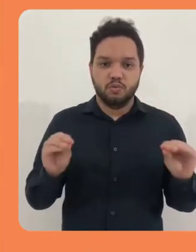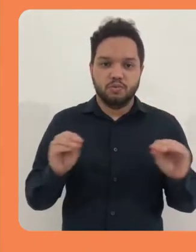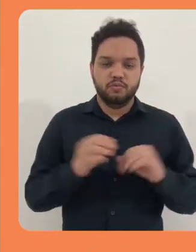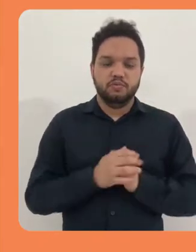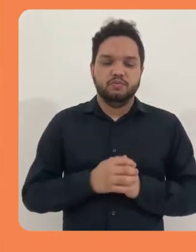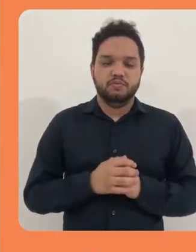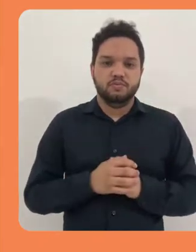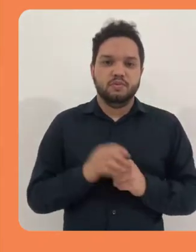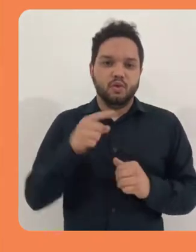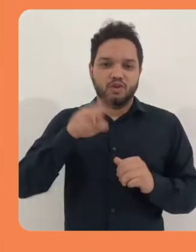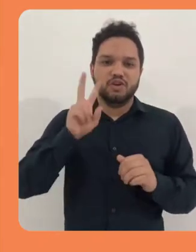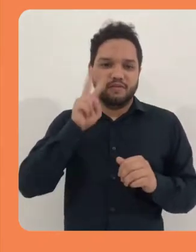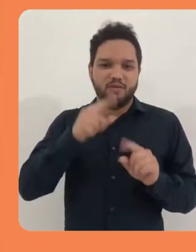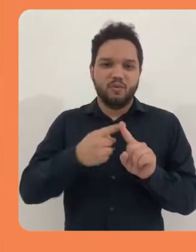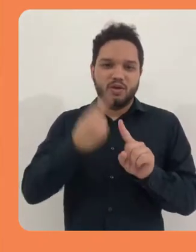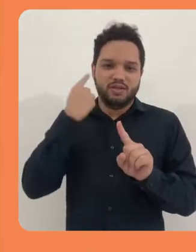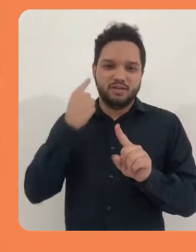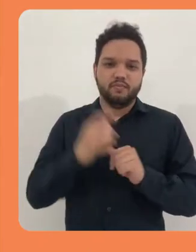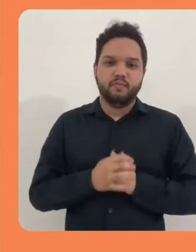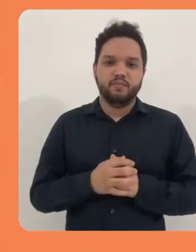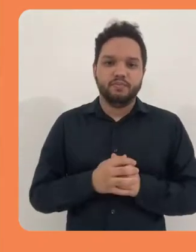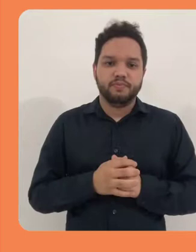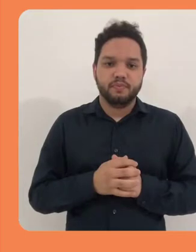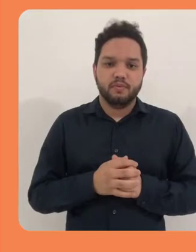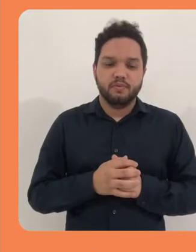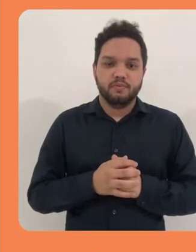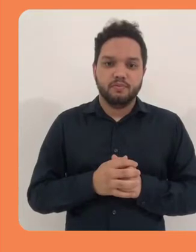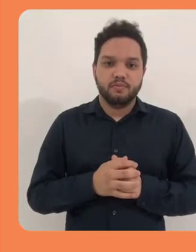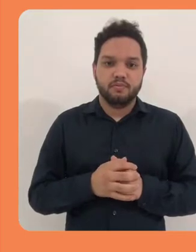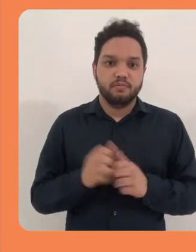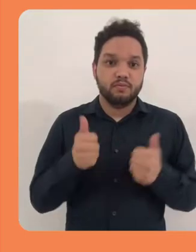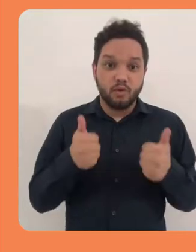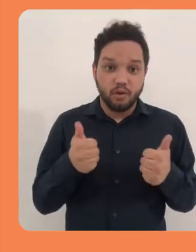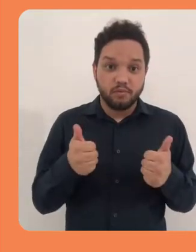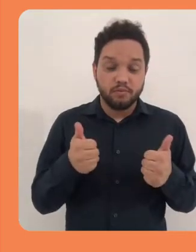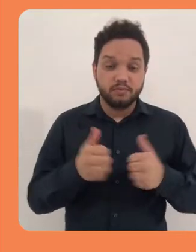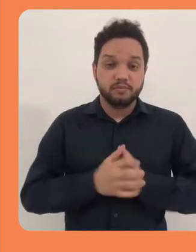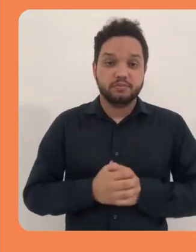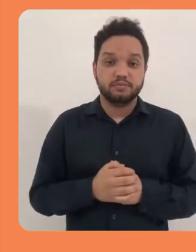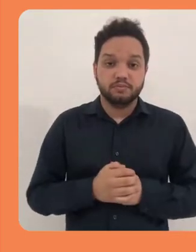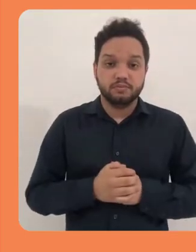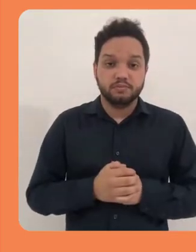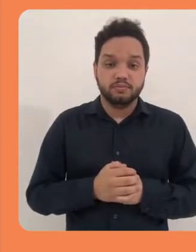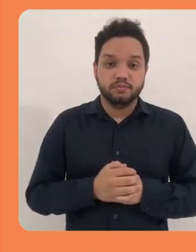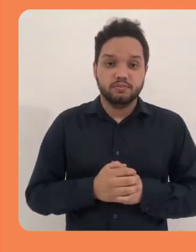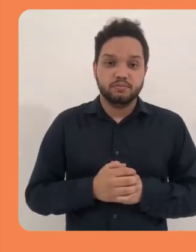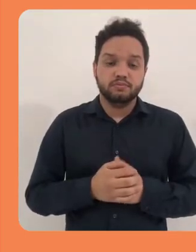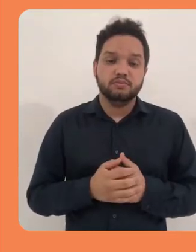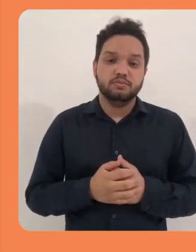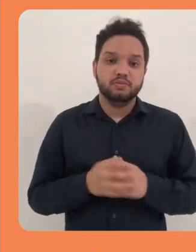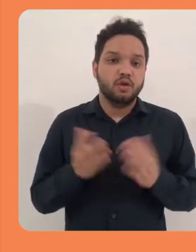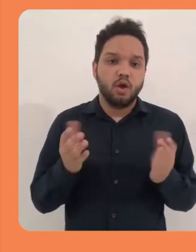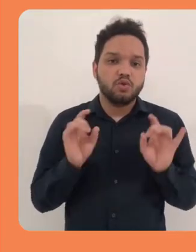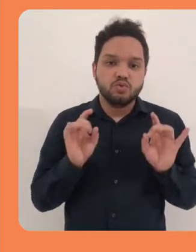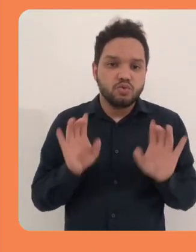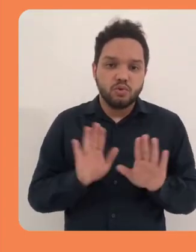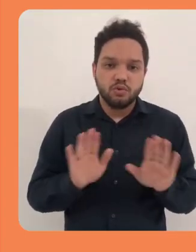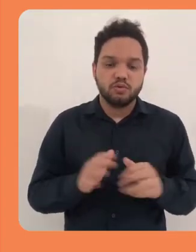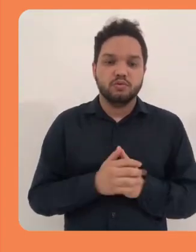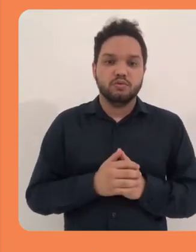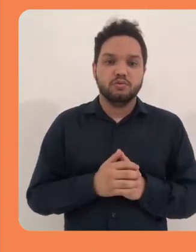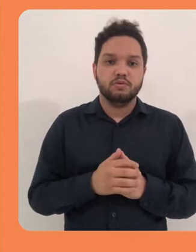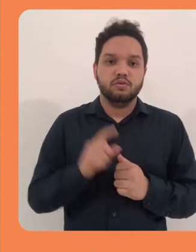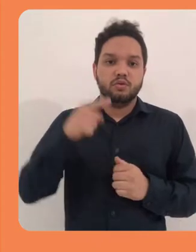O botão sumir. Certo? Bom, era isso até aqui. Nos vemos no próximo vídeo